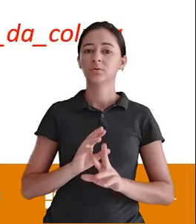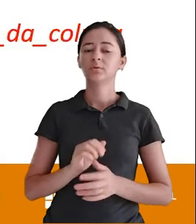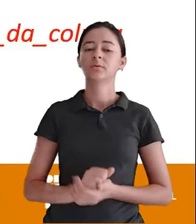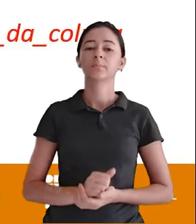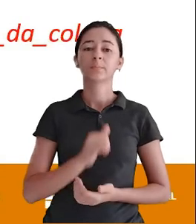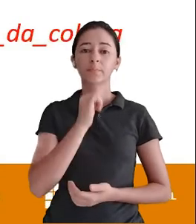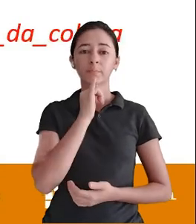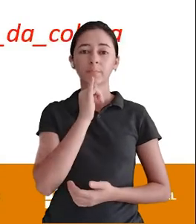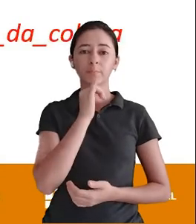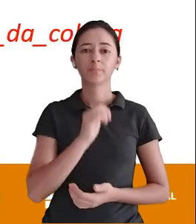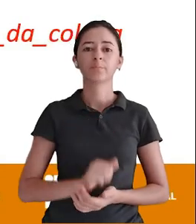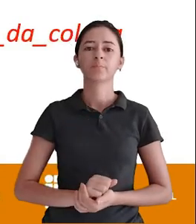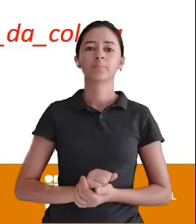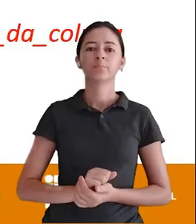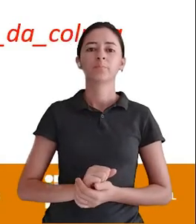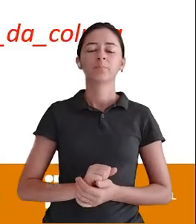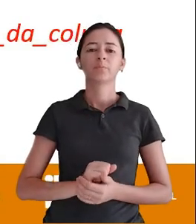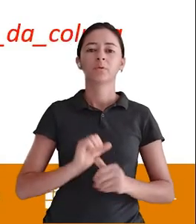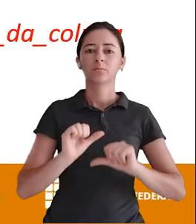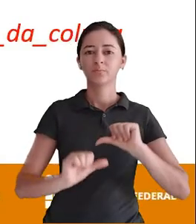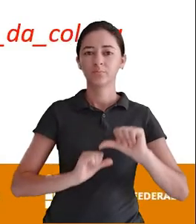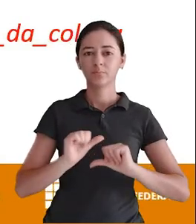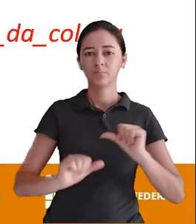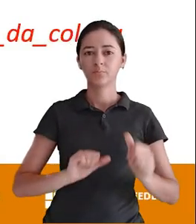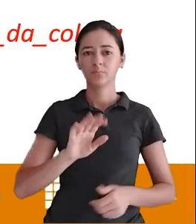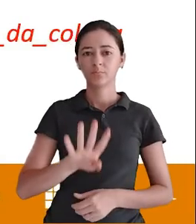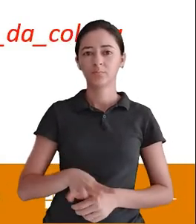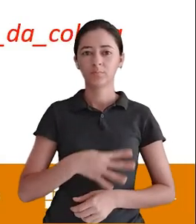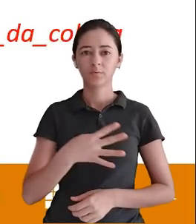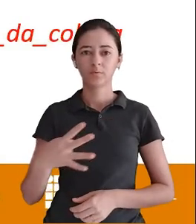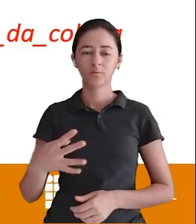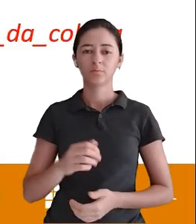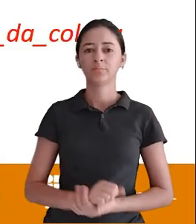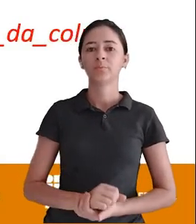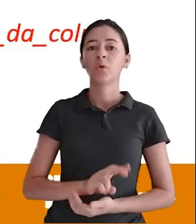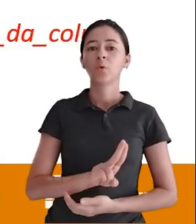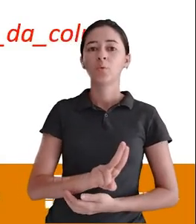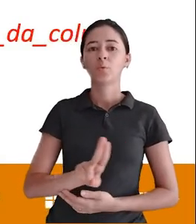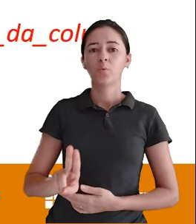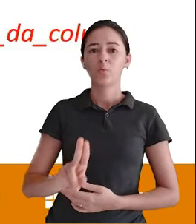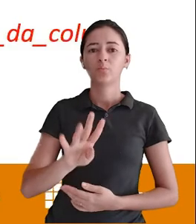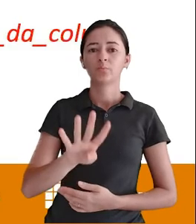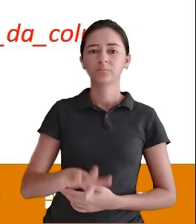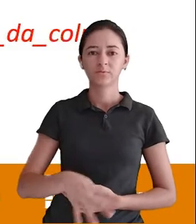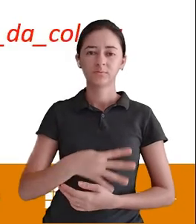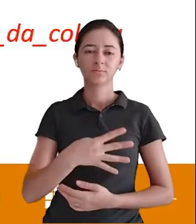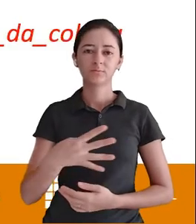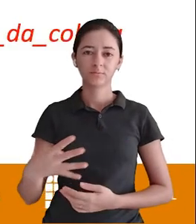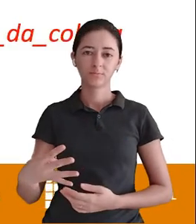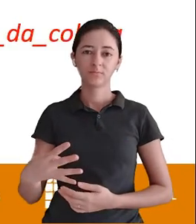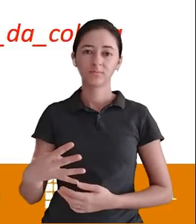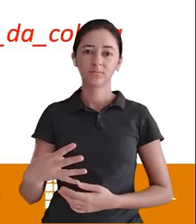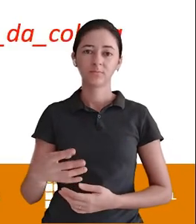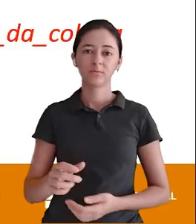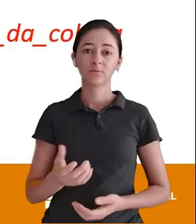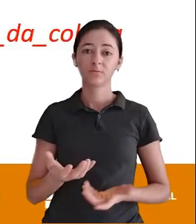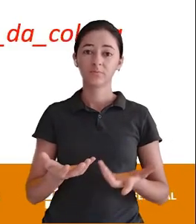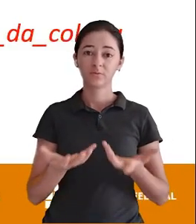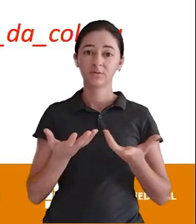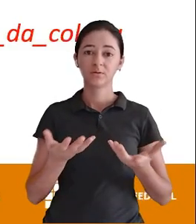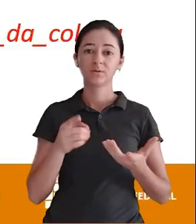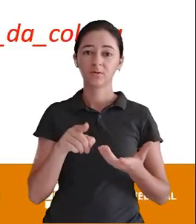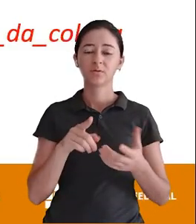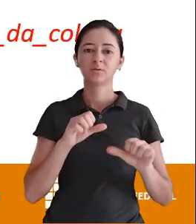gravem Olha só Alter table O nome Da tabela Que será Que será Alvo Da